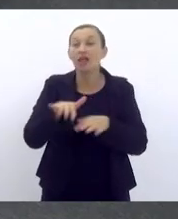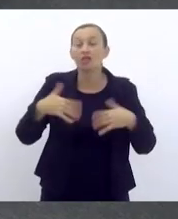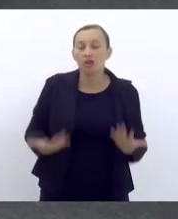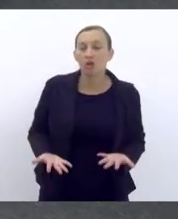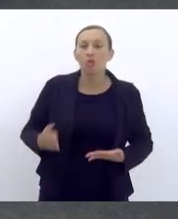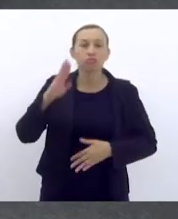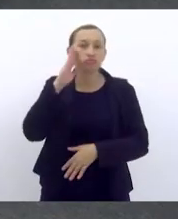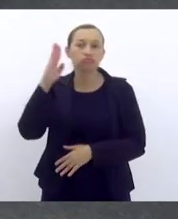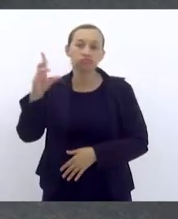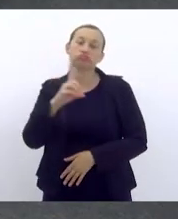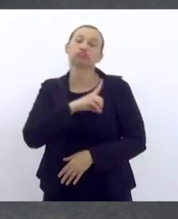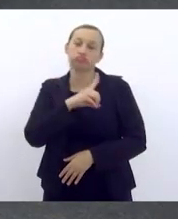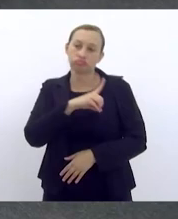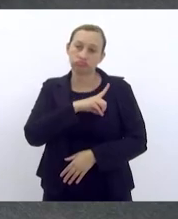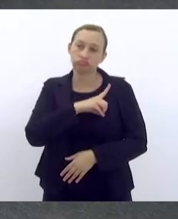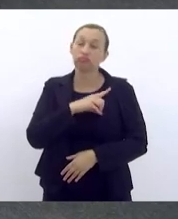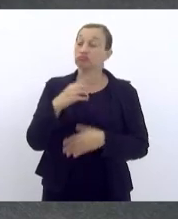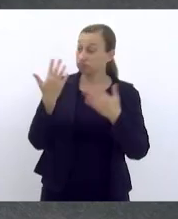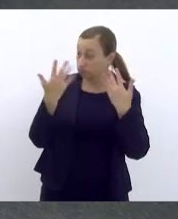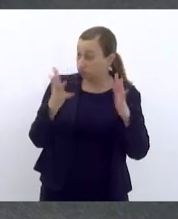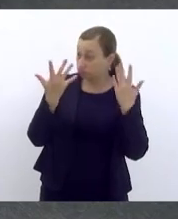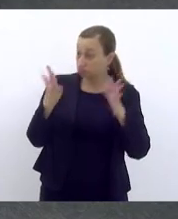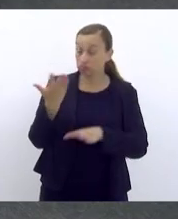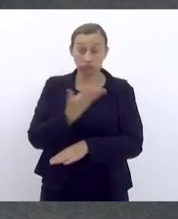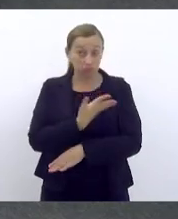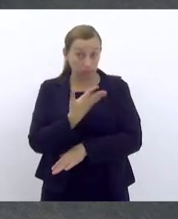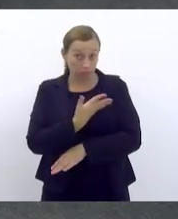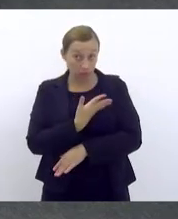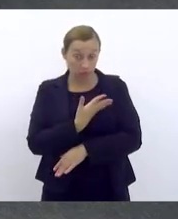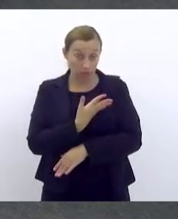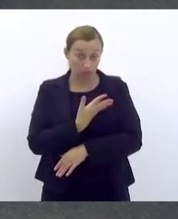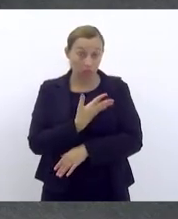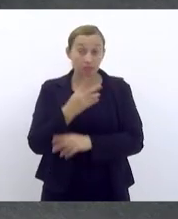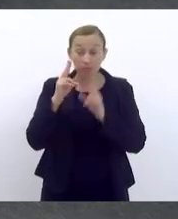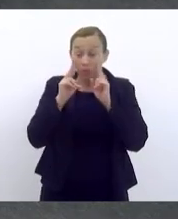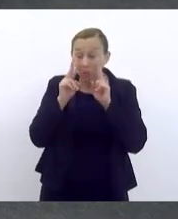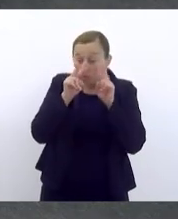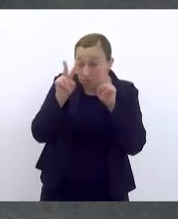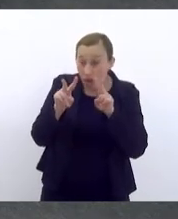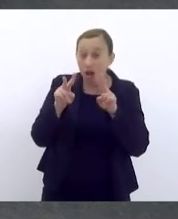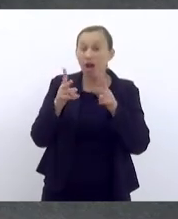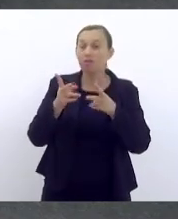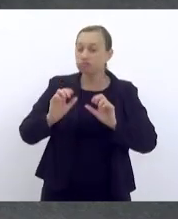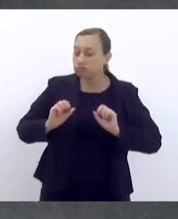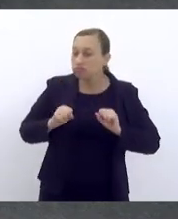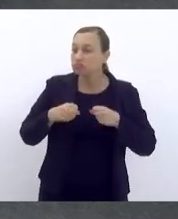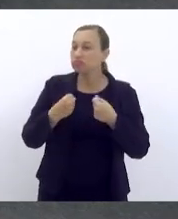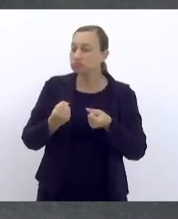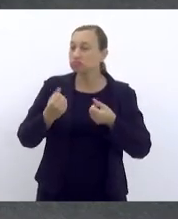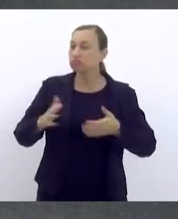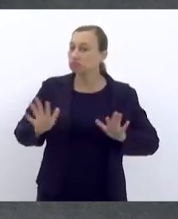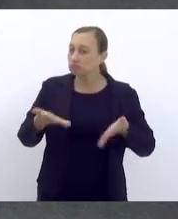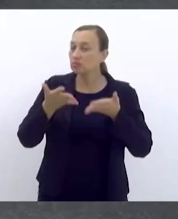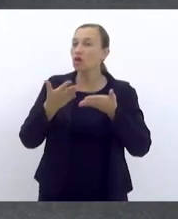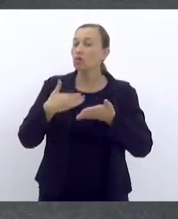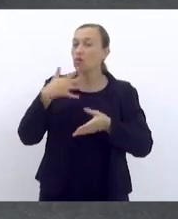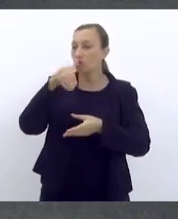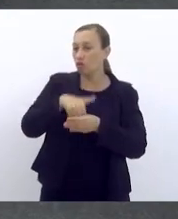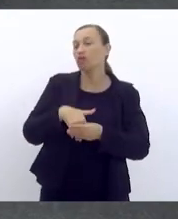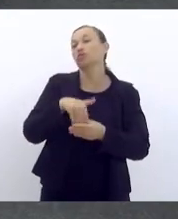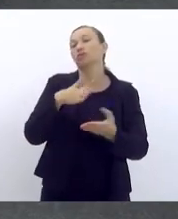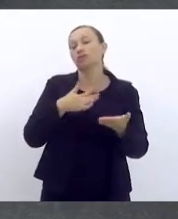essa delegacia. Fica aqui o meu parabéns ao colega pelo olhar pela iniciativa e terá o meu voto